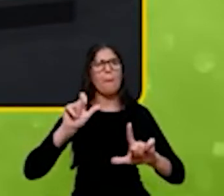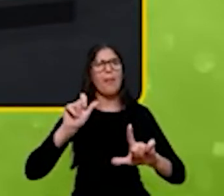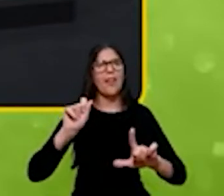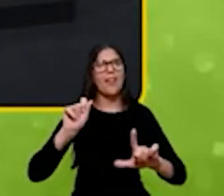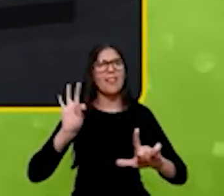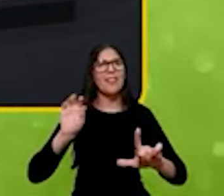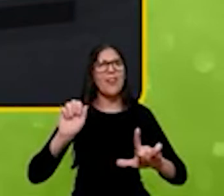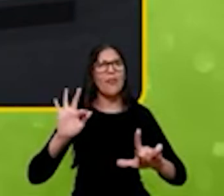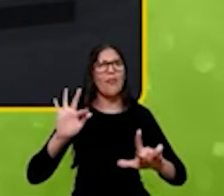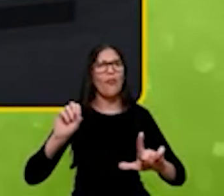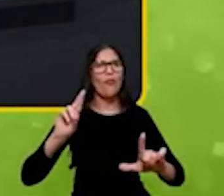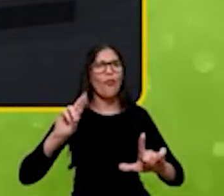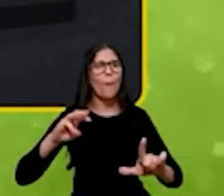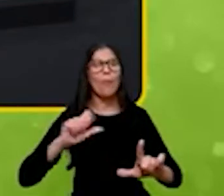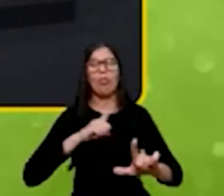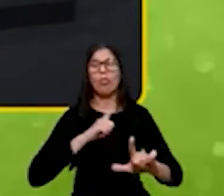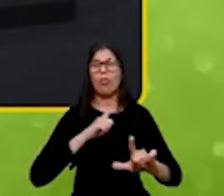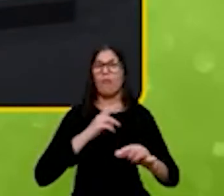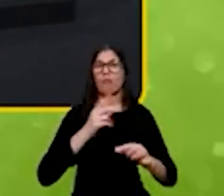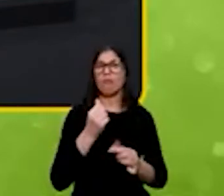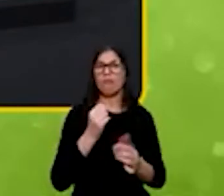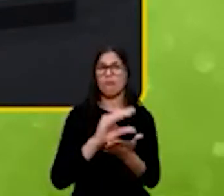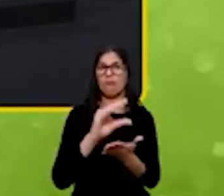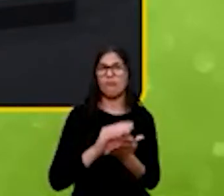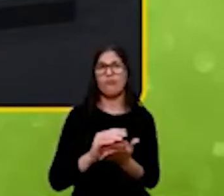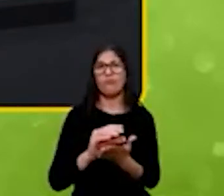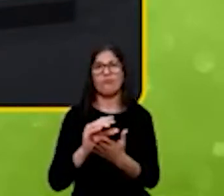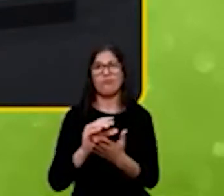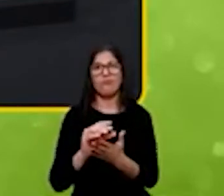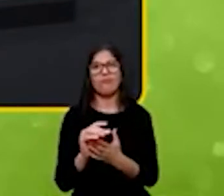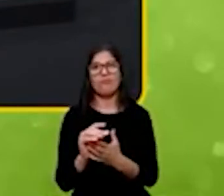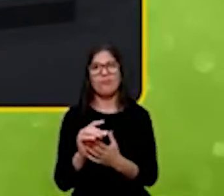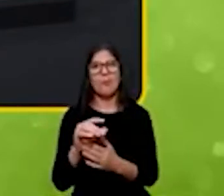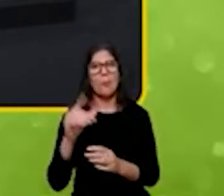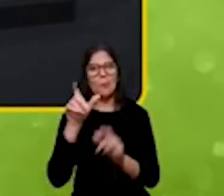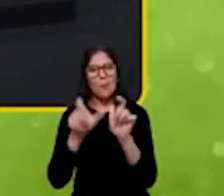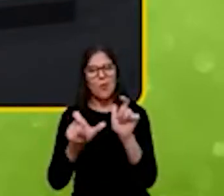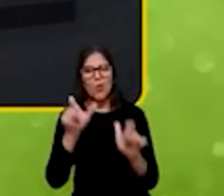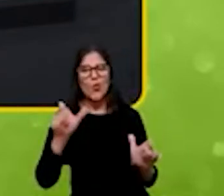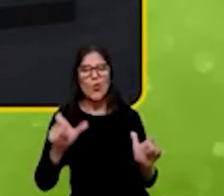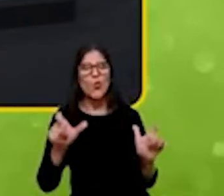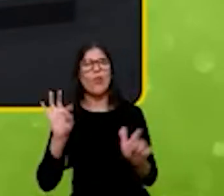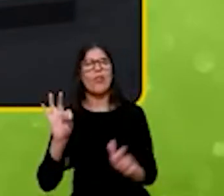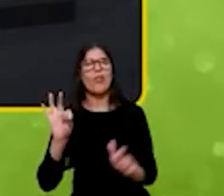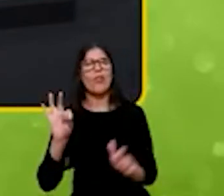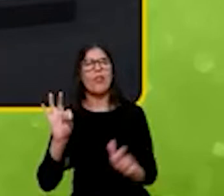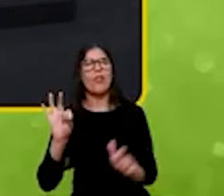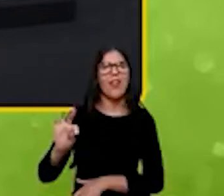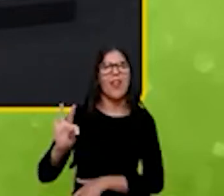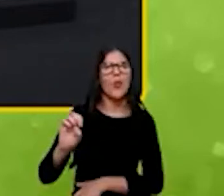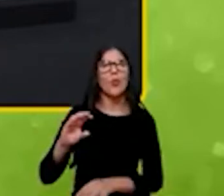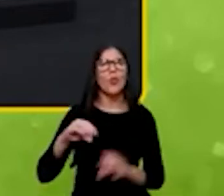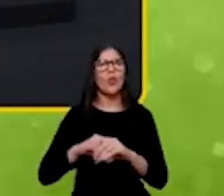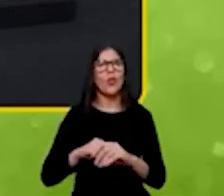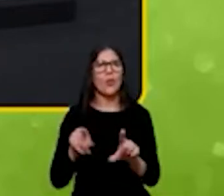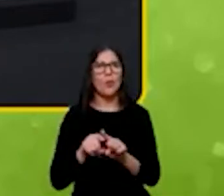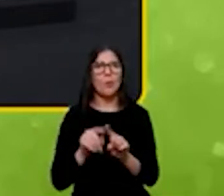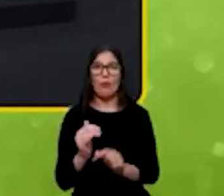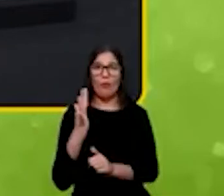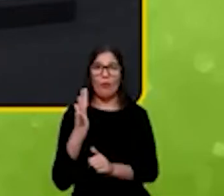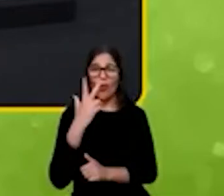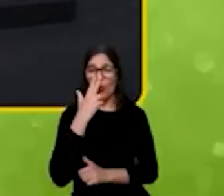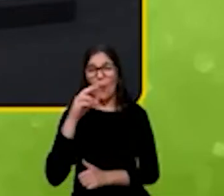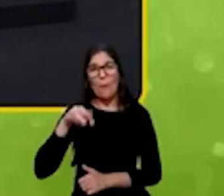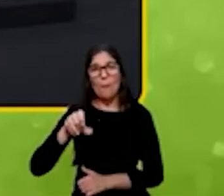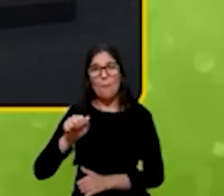talento de dentro do BNDES e de fora representado aqui pela Mauro e